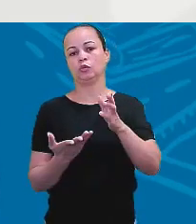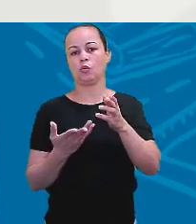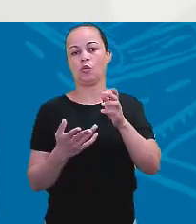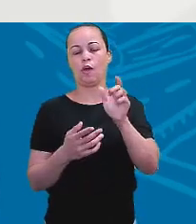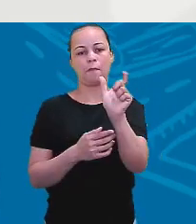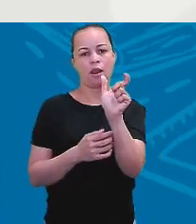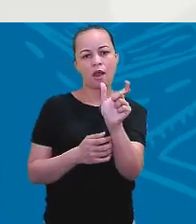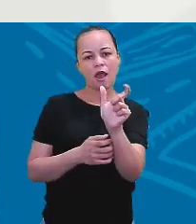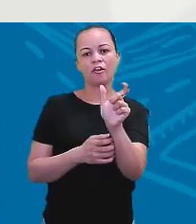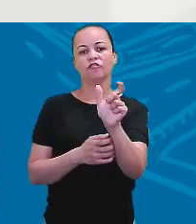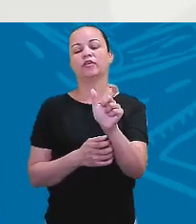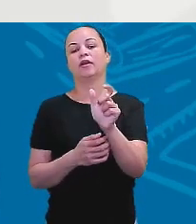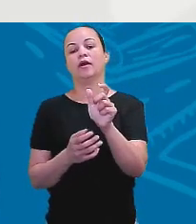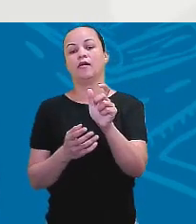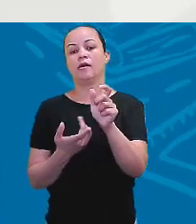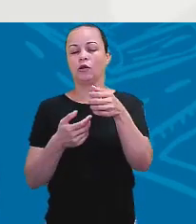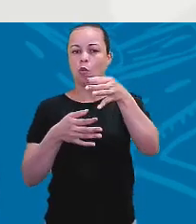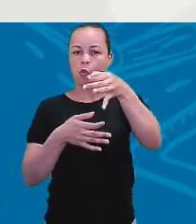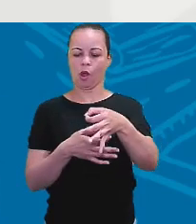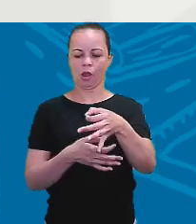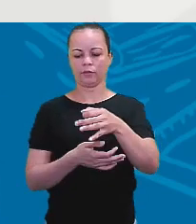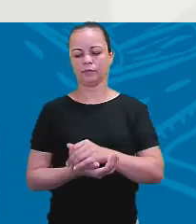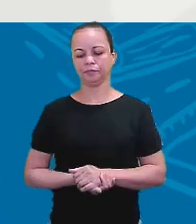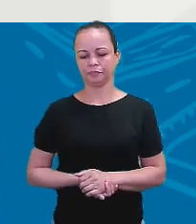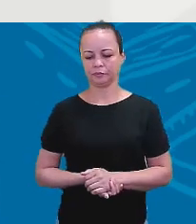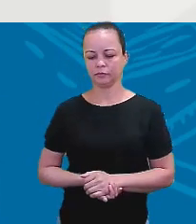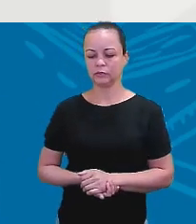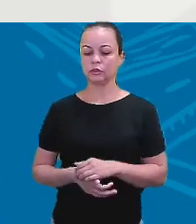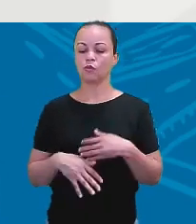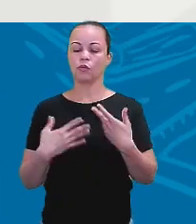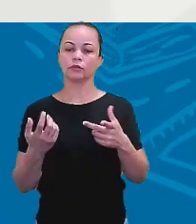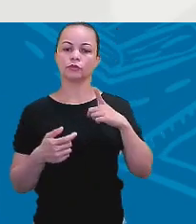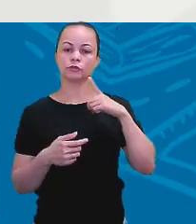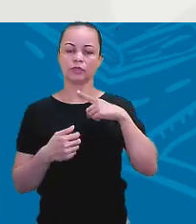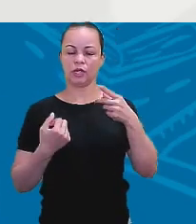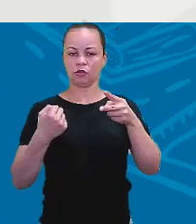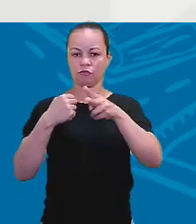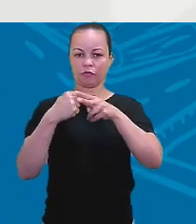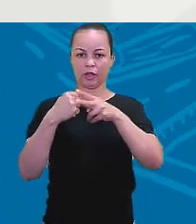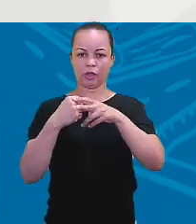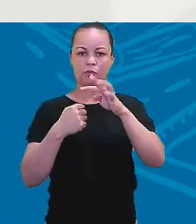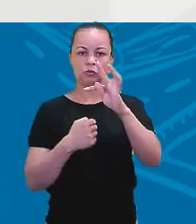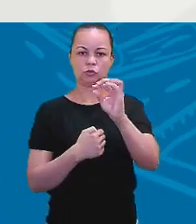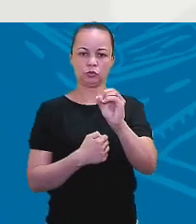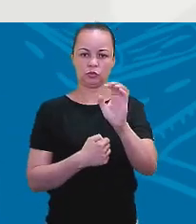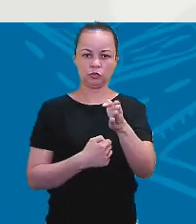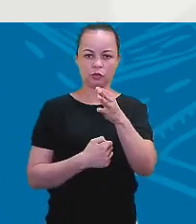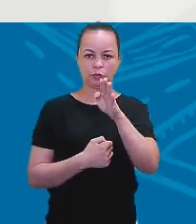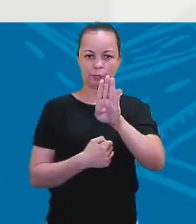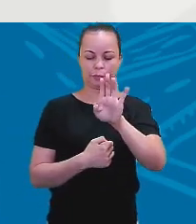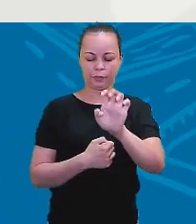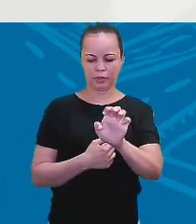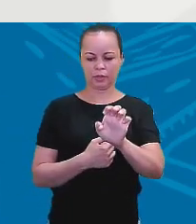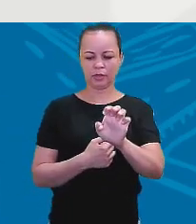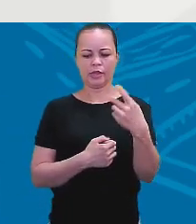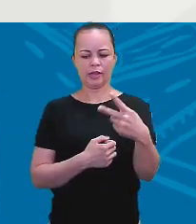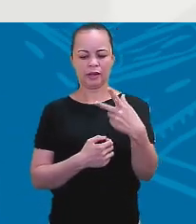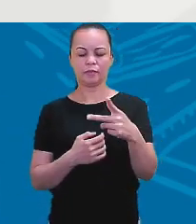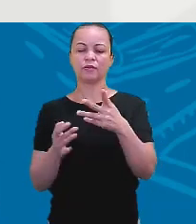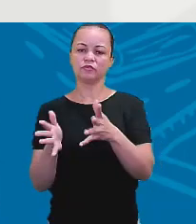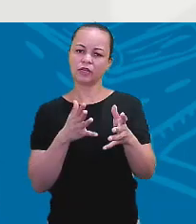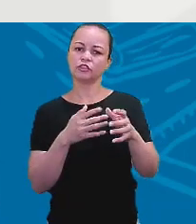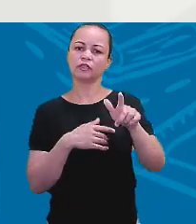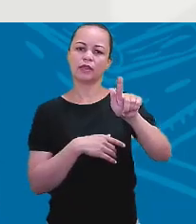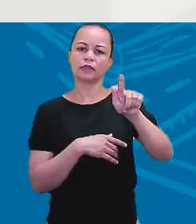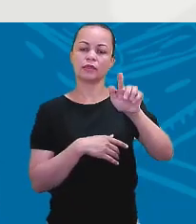Quando a sentença tem o verb to be, ele mesmo faz parte da tag. Sabe por quê, gente?